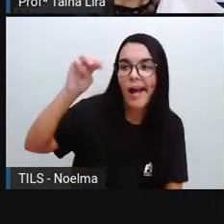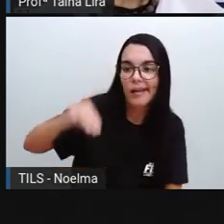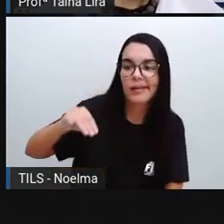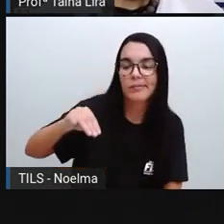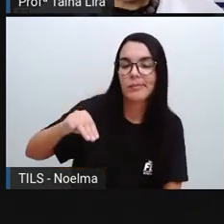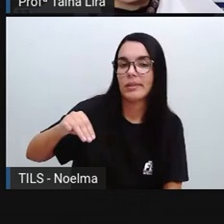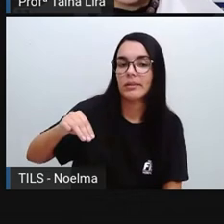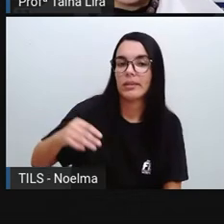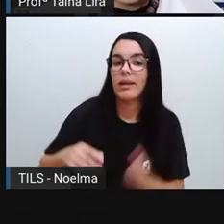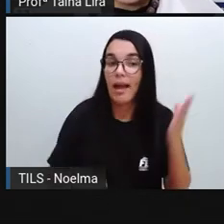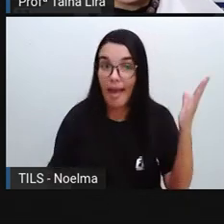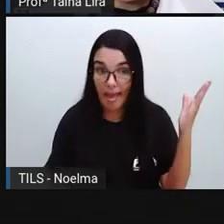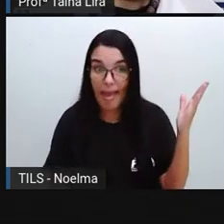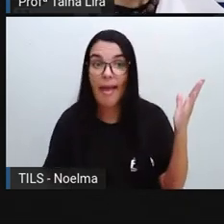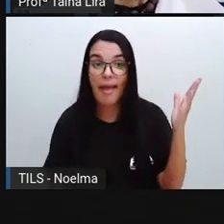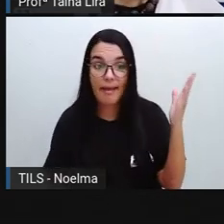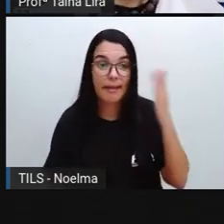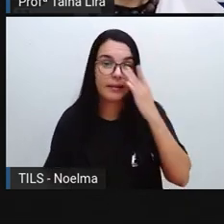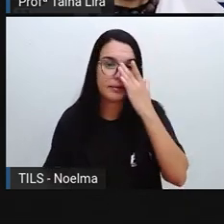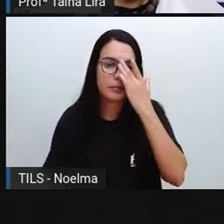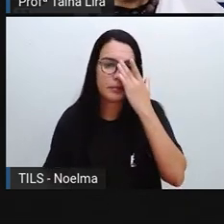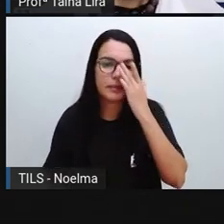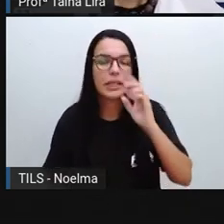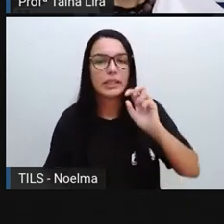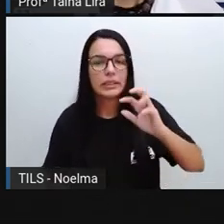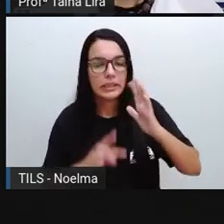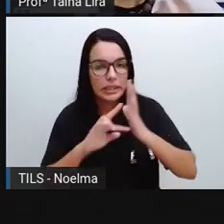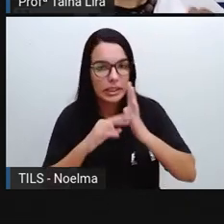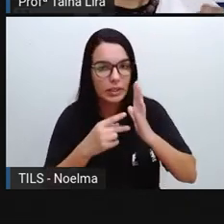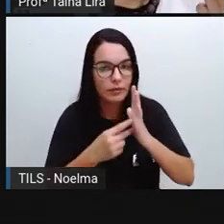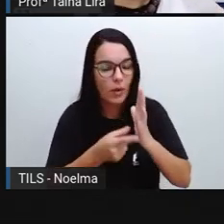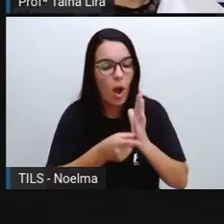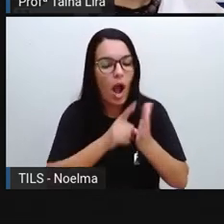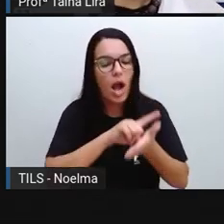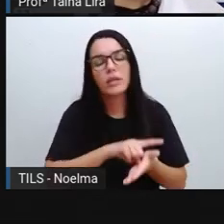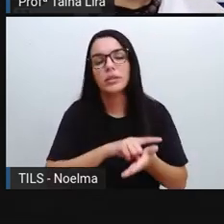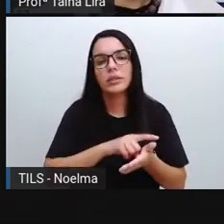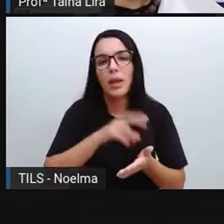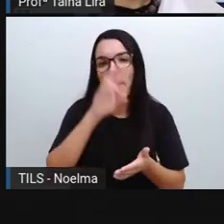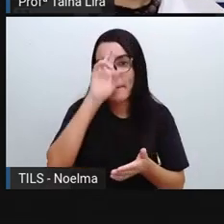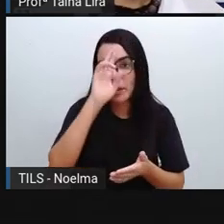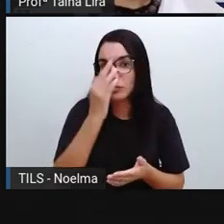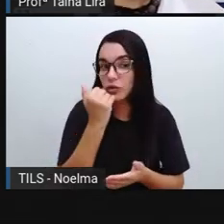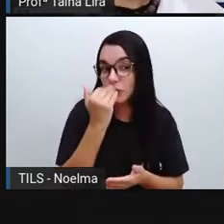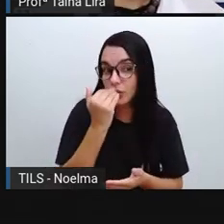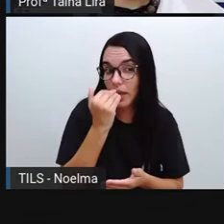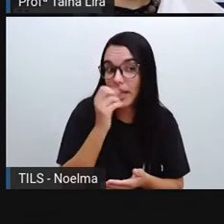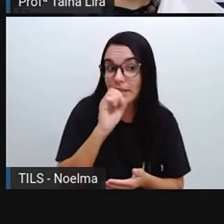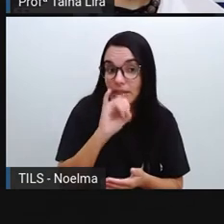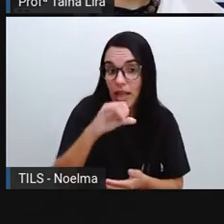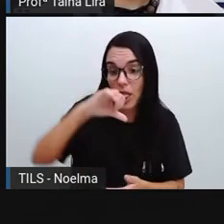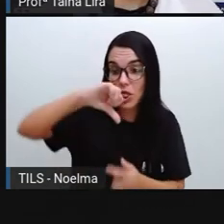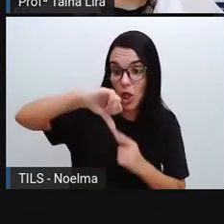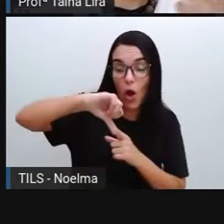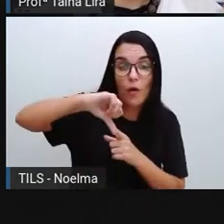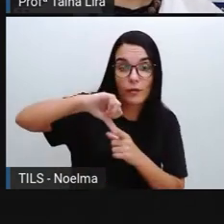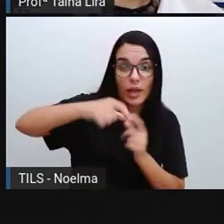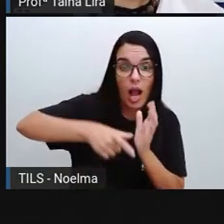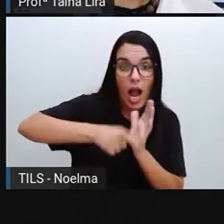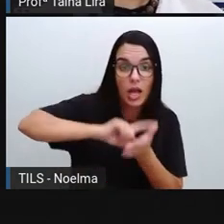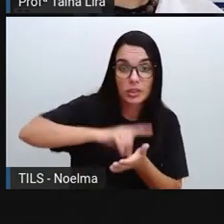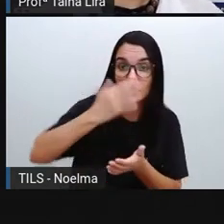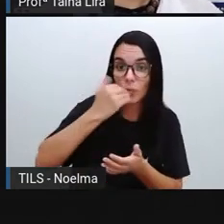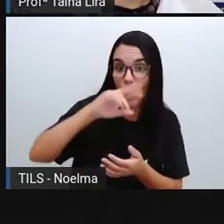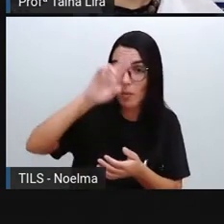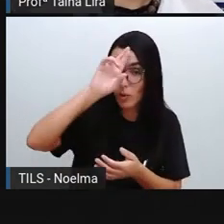É essa sigla aqui, significa antes do meio-dia. Se é nove horas antes do meio